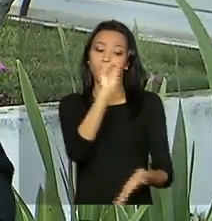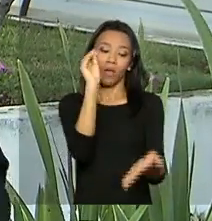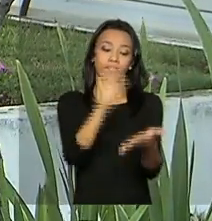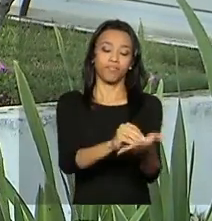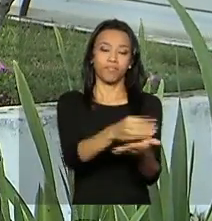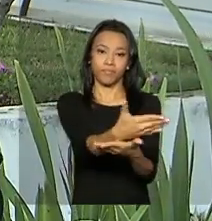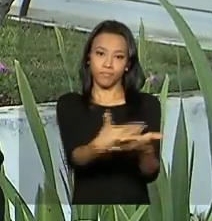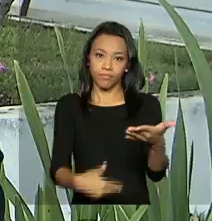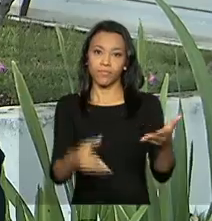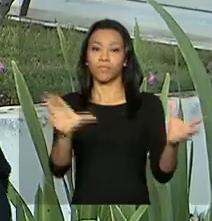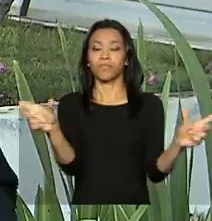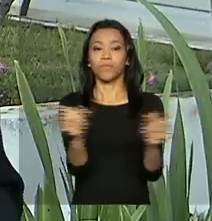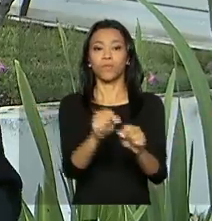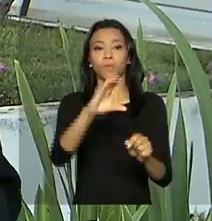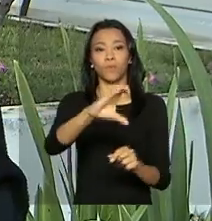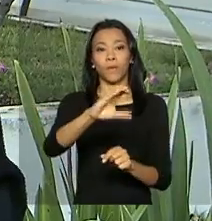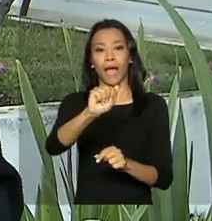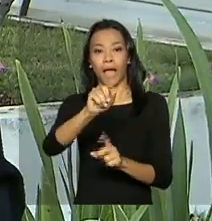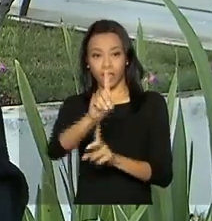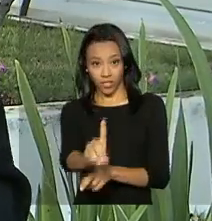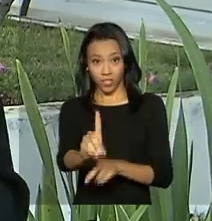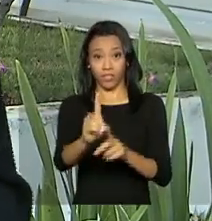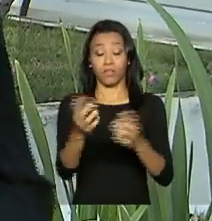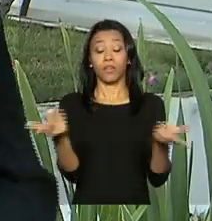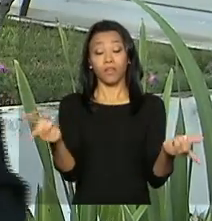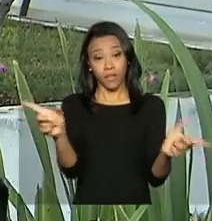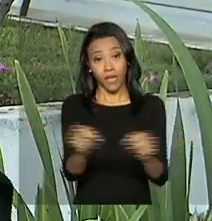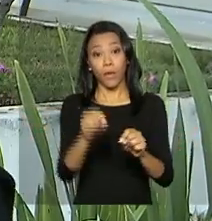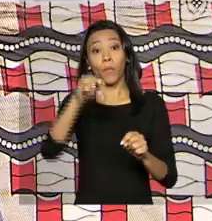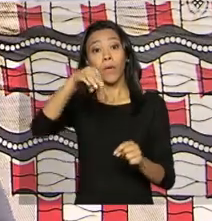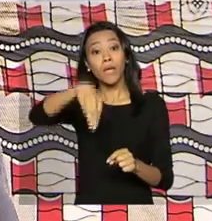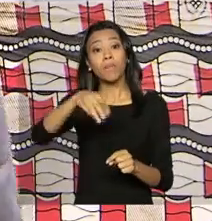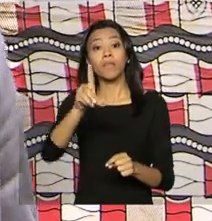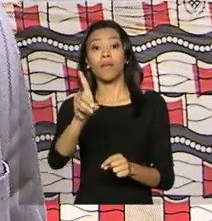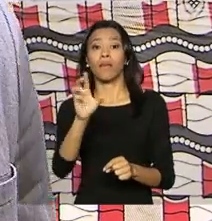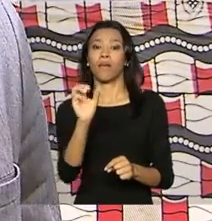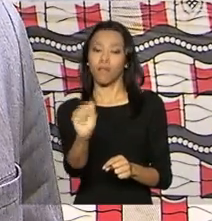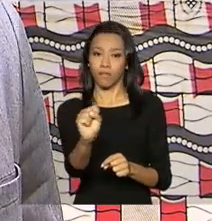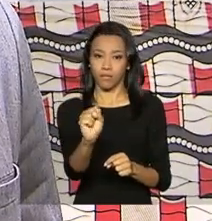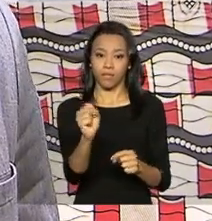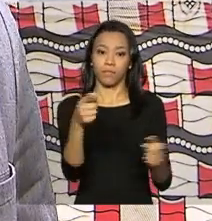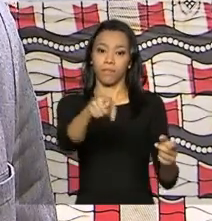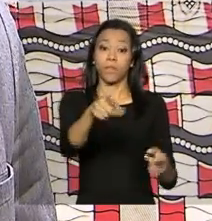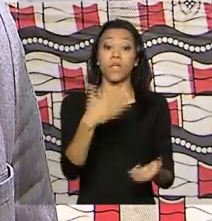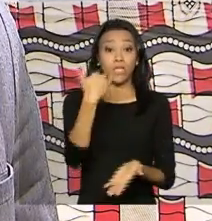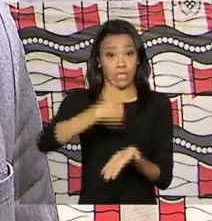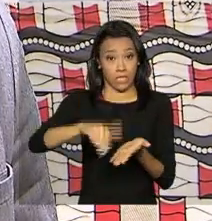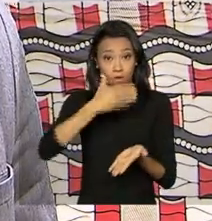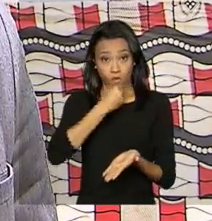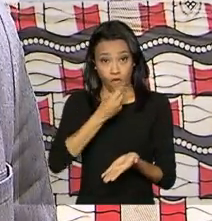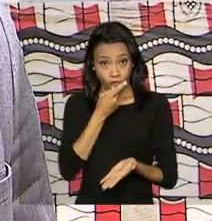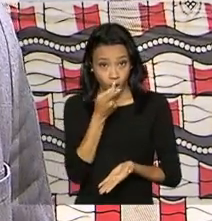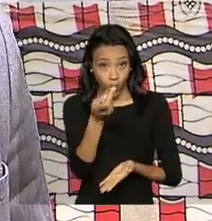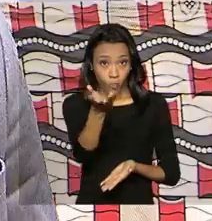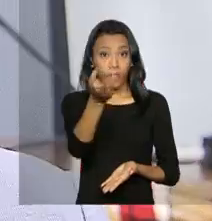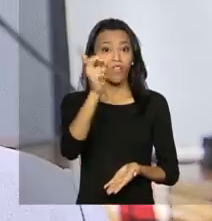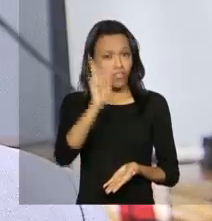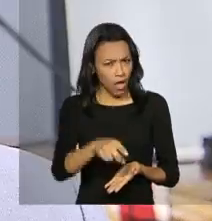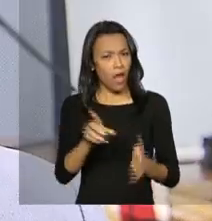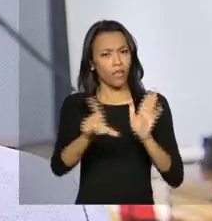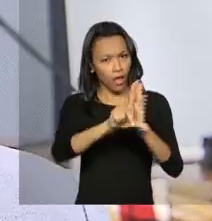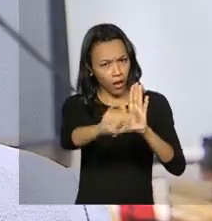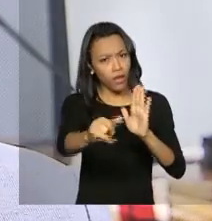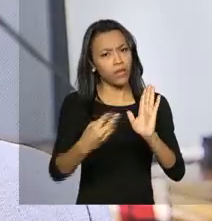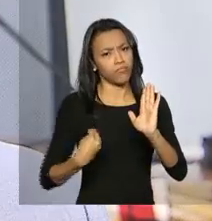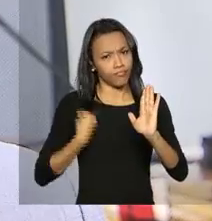Cadastro Único do Ministério do Desenvolvimento Social e Combate à Fome. O secretário explica que a meia entrada já era prevista em lei, mas